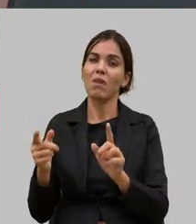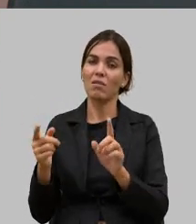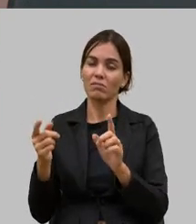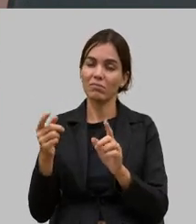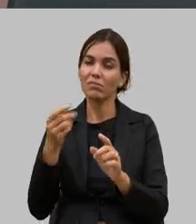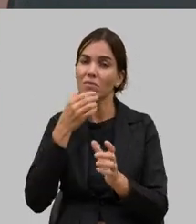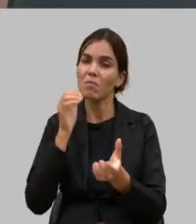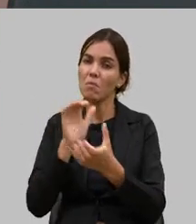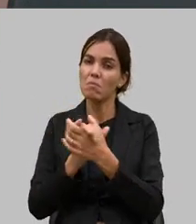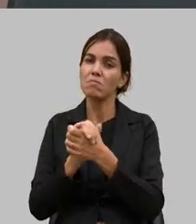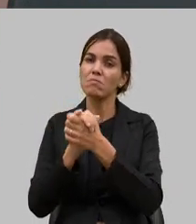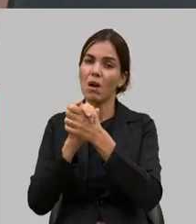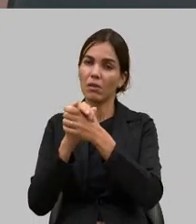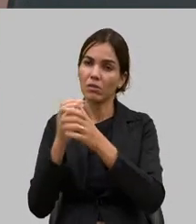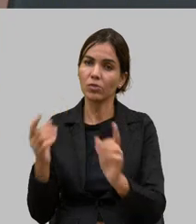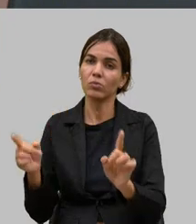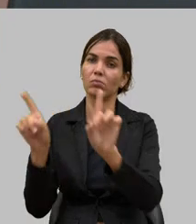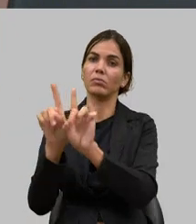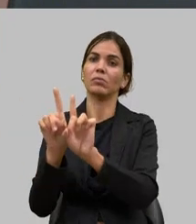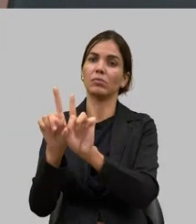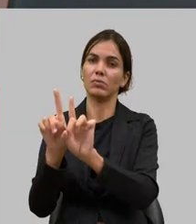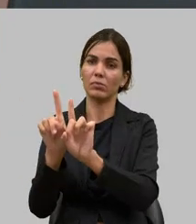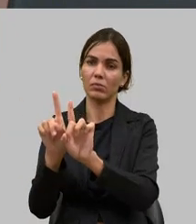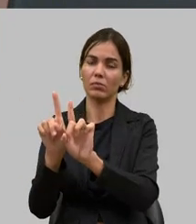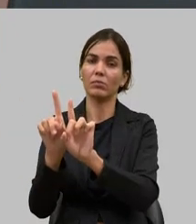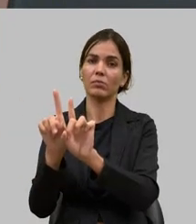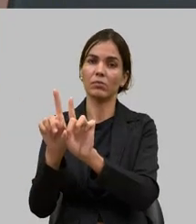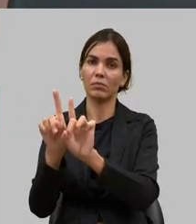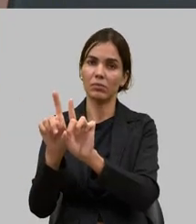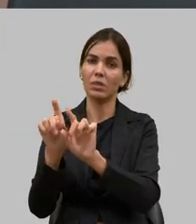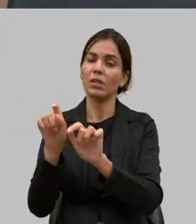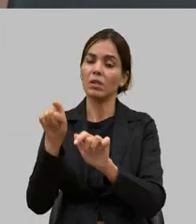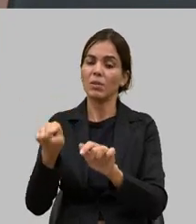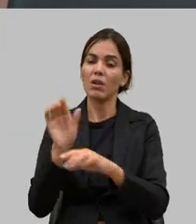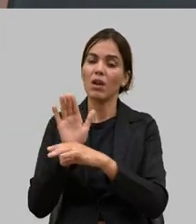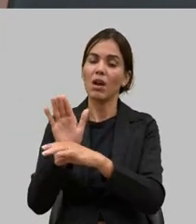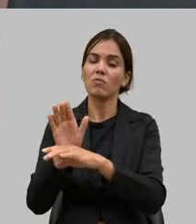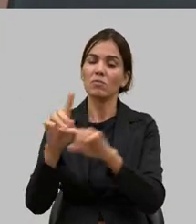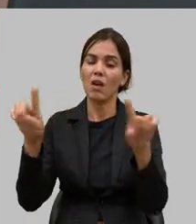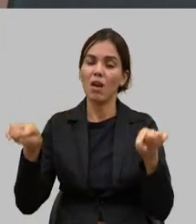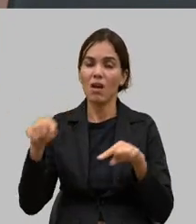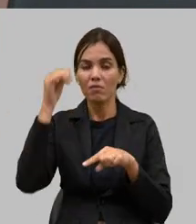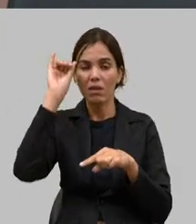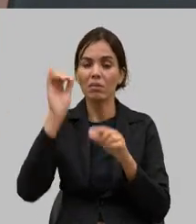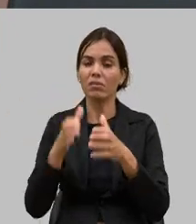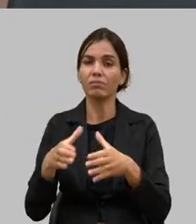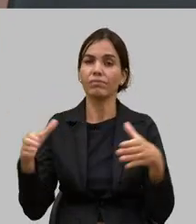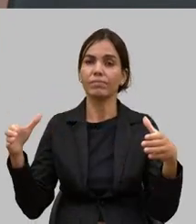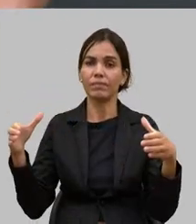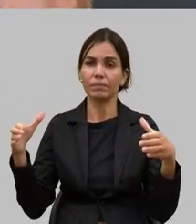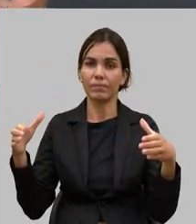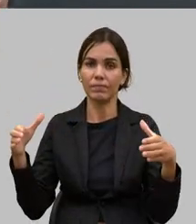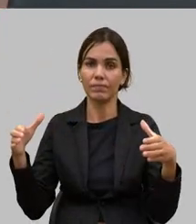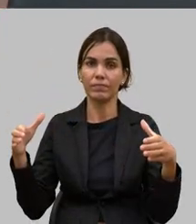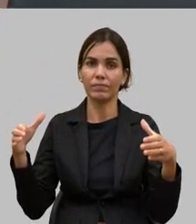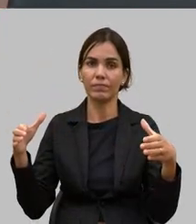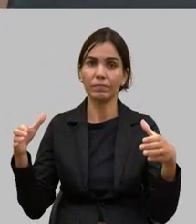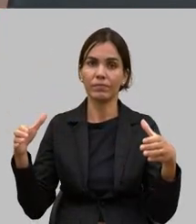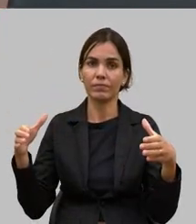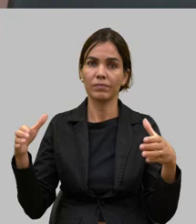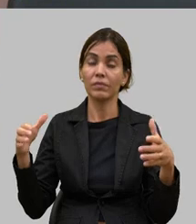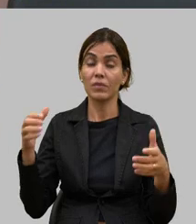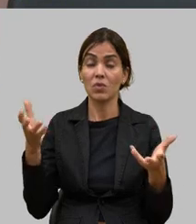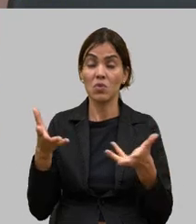pais para transformar a fazenda cada vez maior na sua produção e eu vi isso hoje naquele